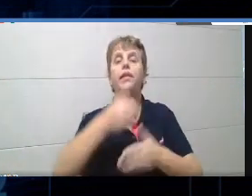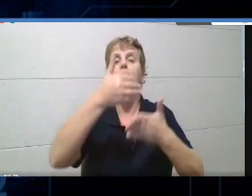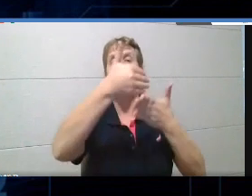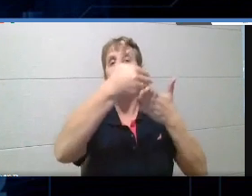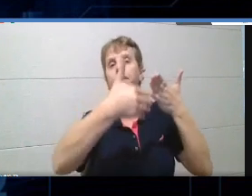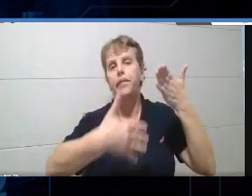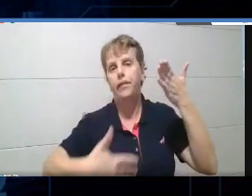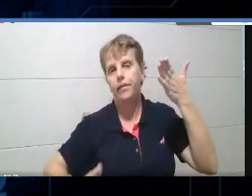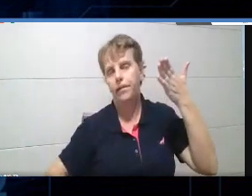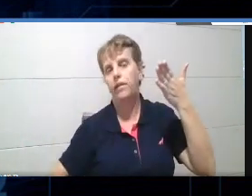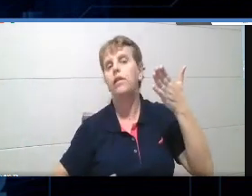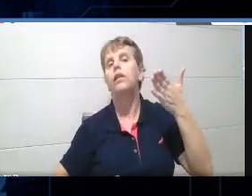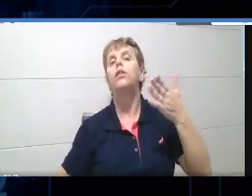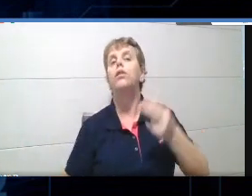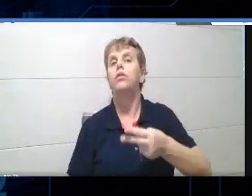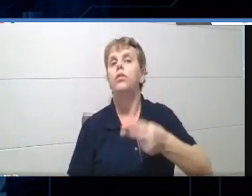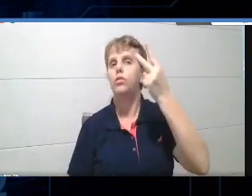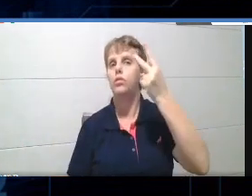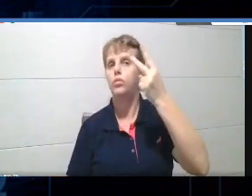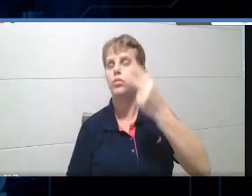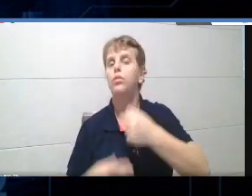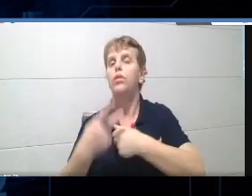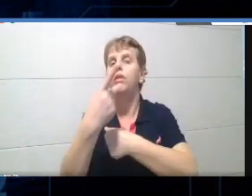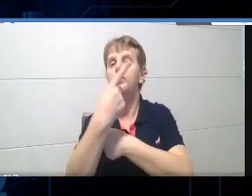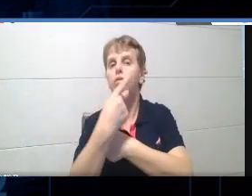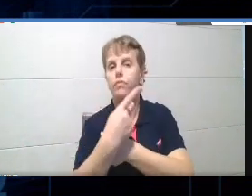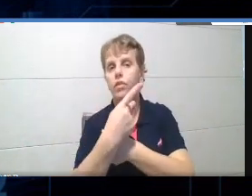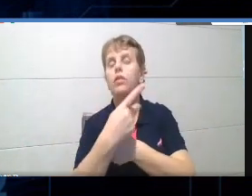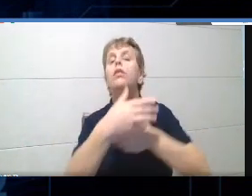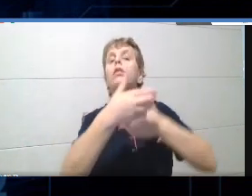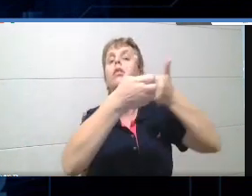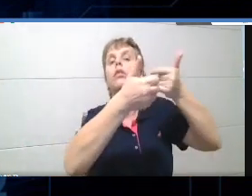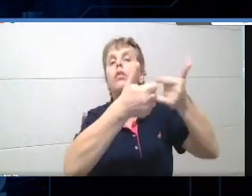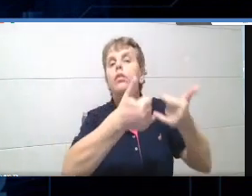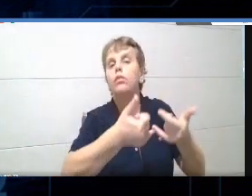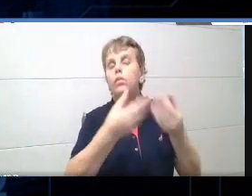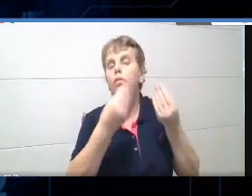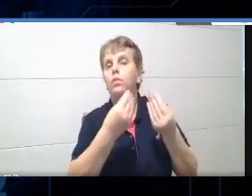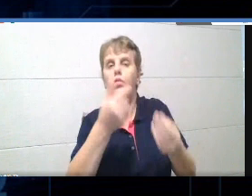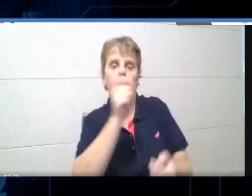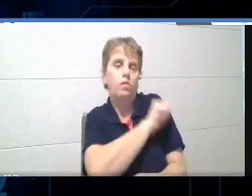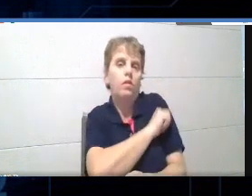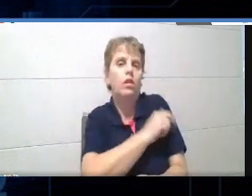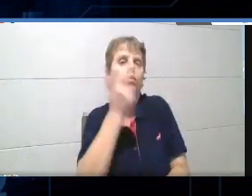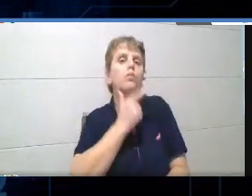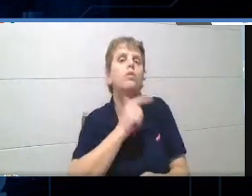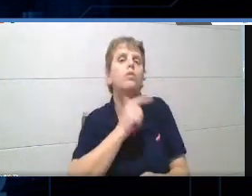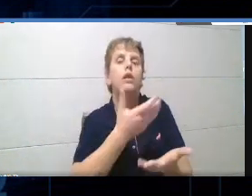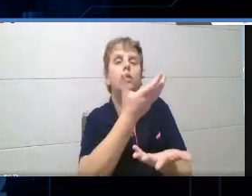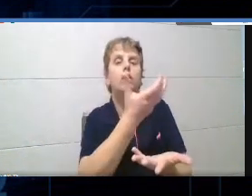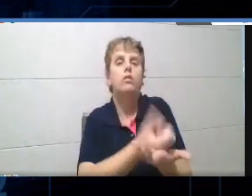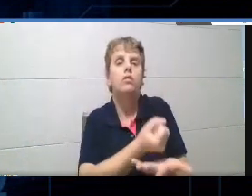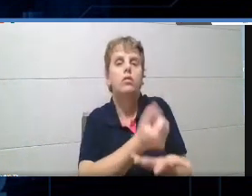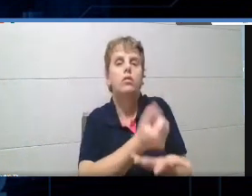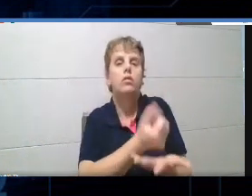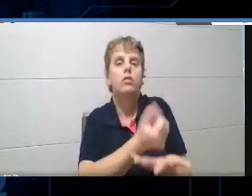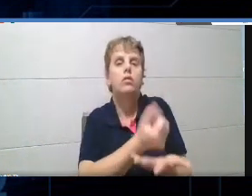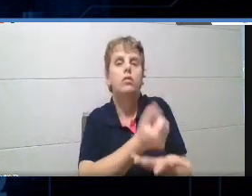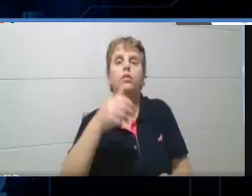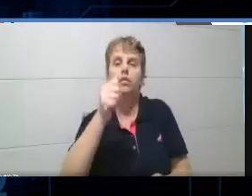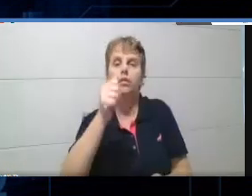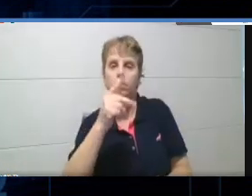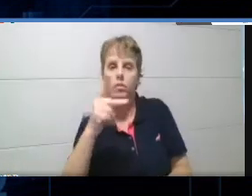dois vídeos de orientação de como ele baixar o aplicativo e como ele participar de um quiz, tá?